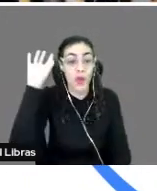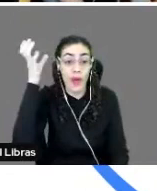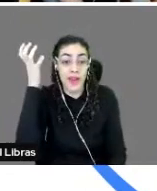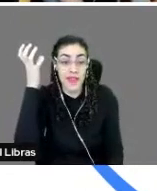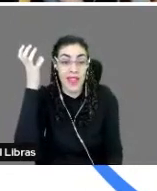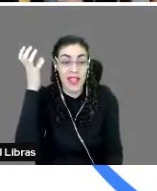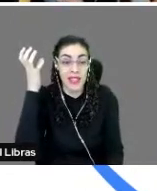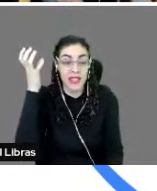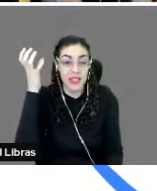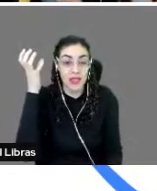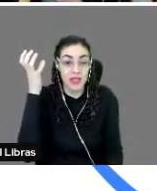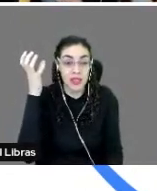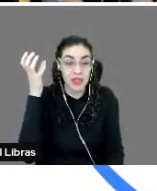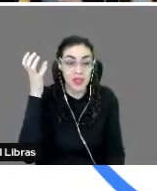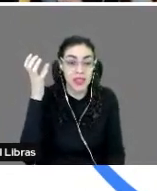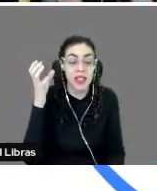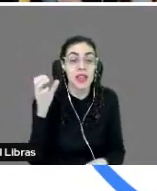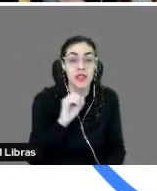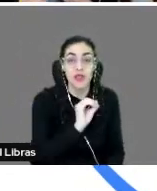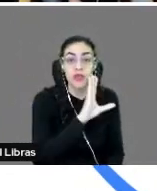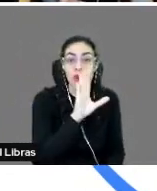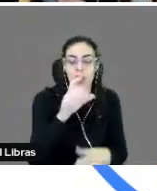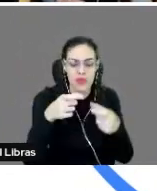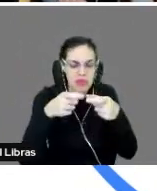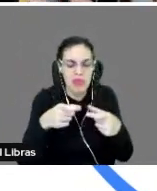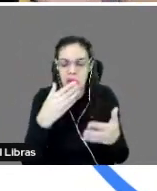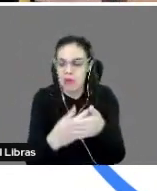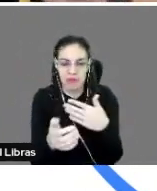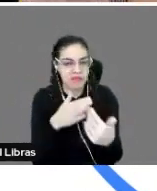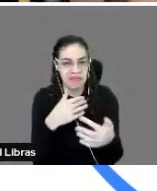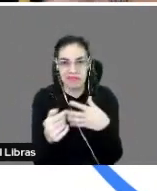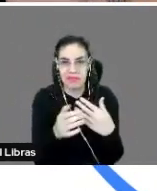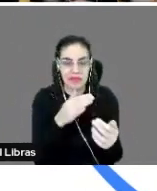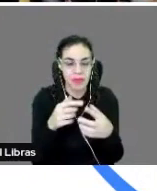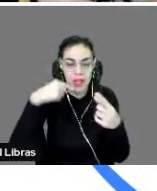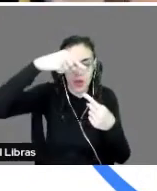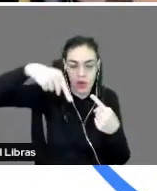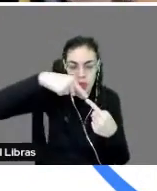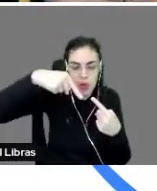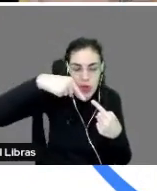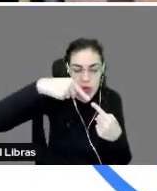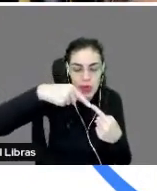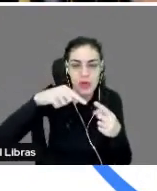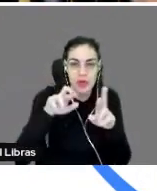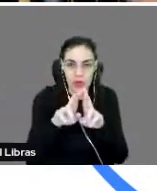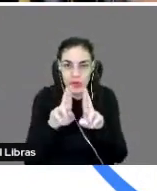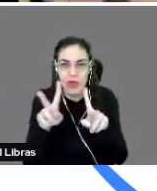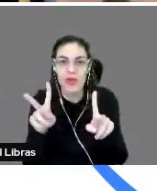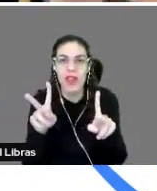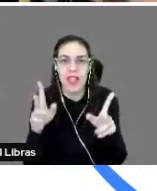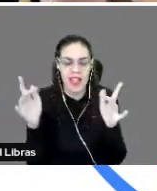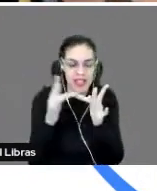dentro da série Inovar de Onde Estiver, que tem como objetivo promover essa troca, promover essa interação,